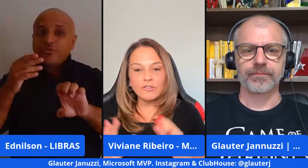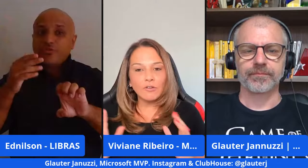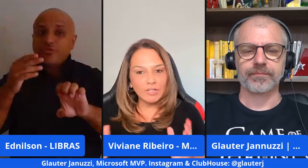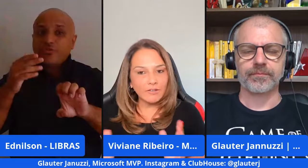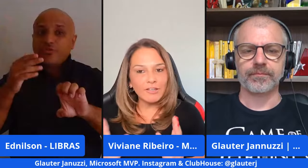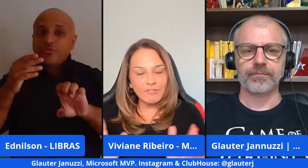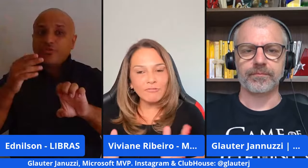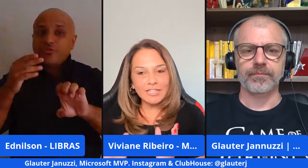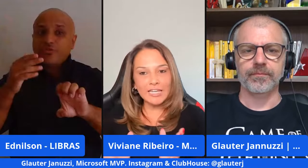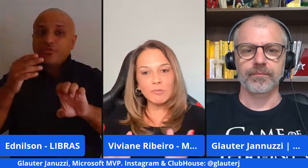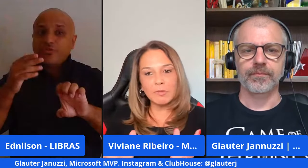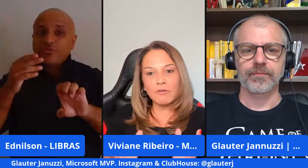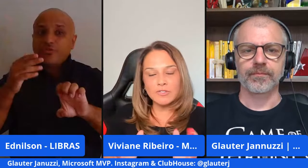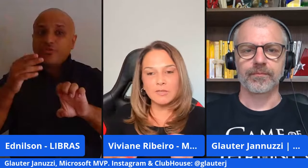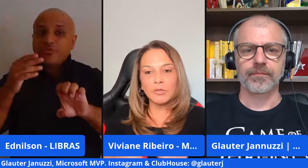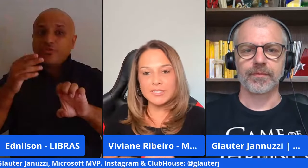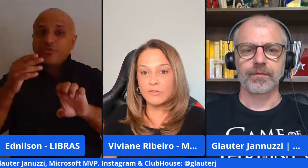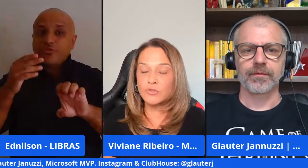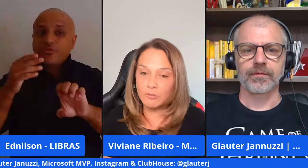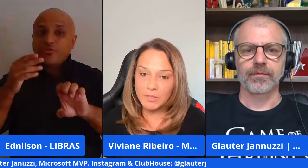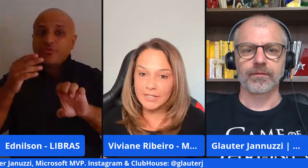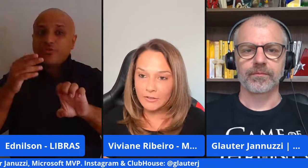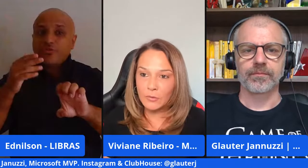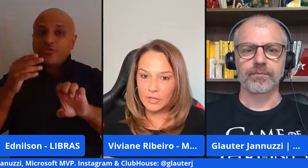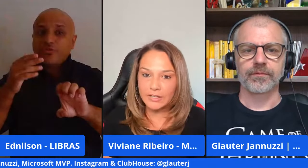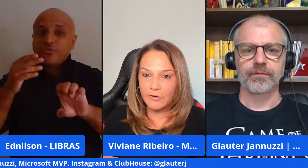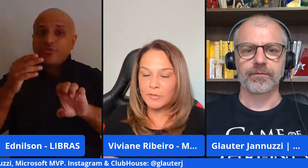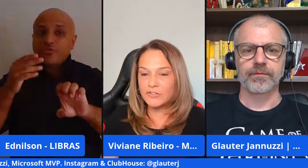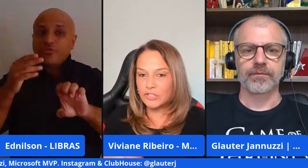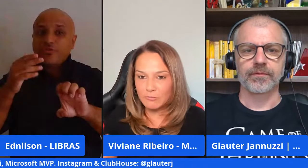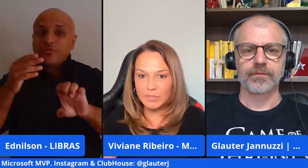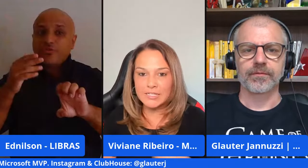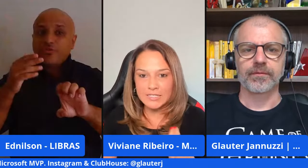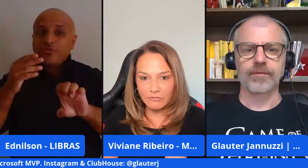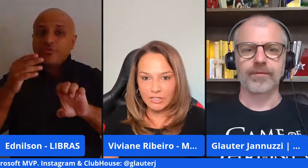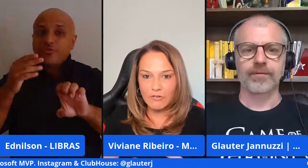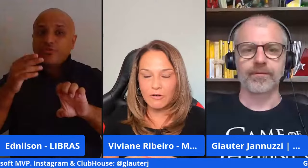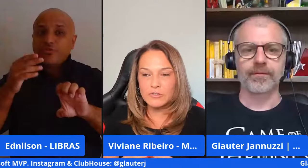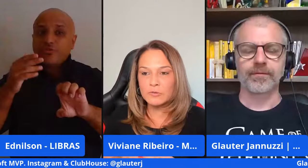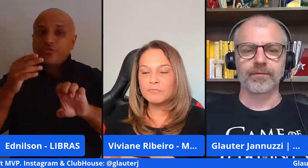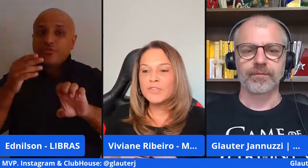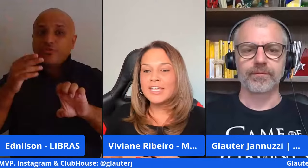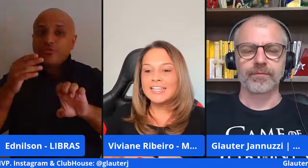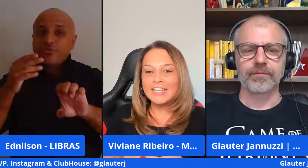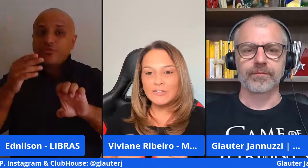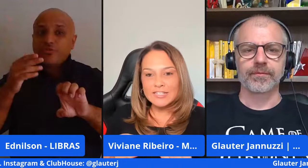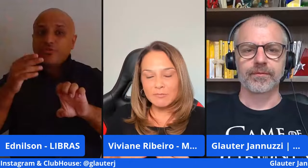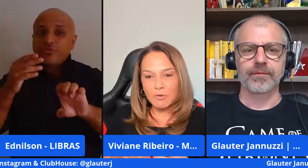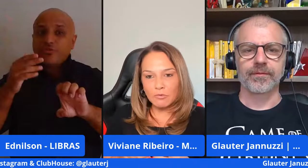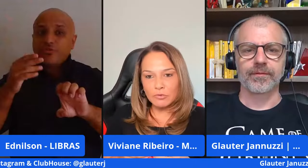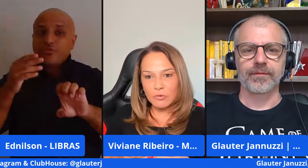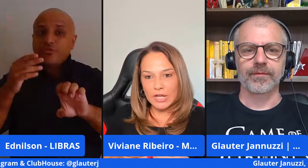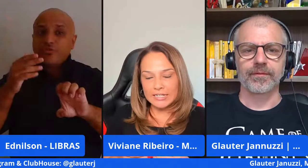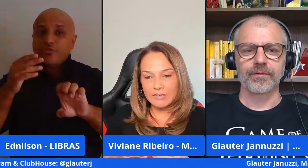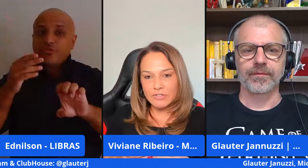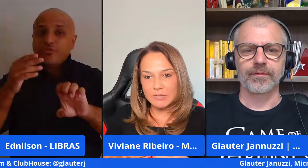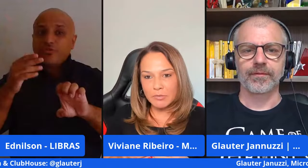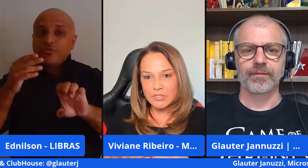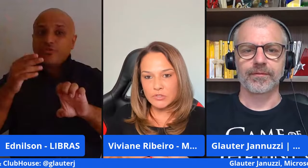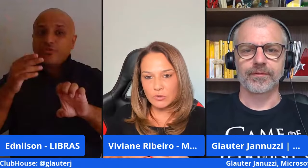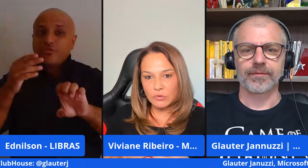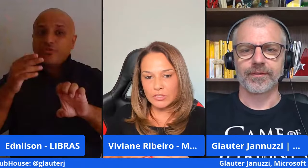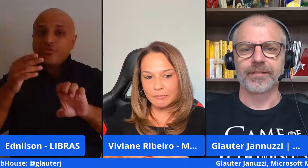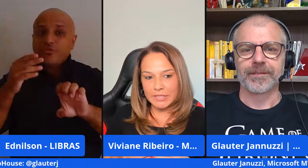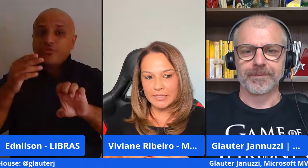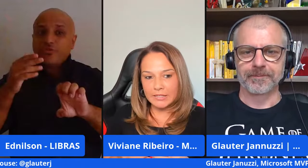eu levei um tempo pra conseguir poder dizer eu sou empreendedora realmente tenho empresa tenho negócio e dentro desse ponto ali que